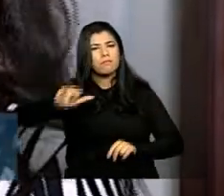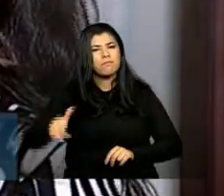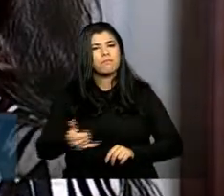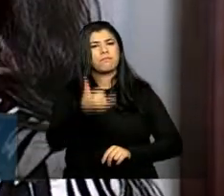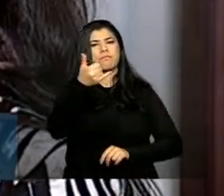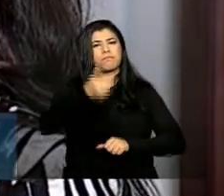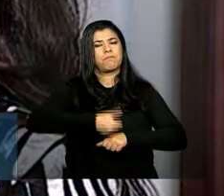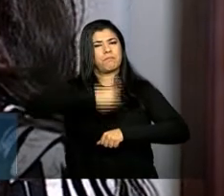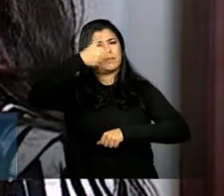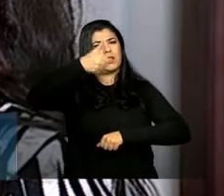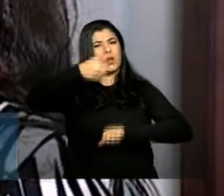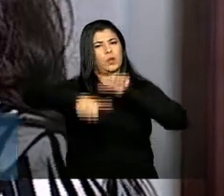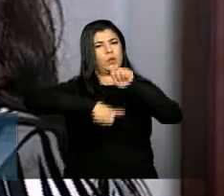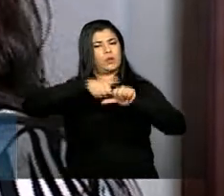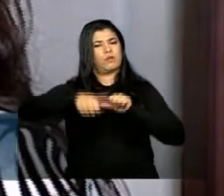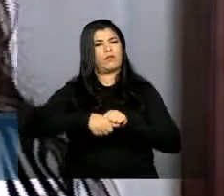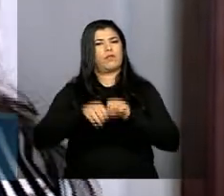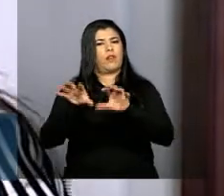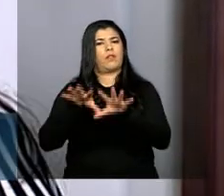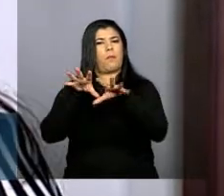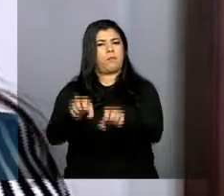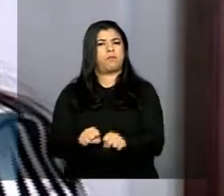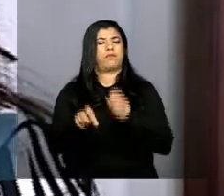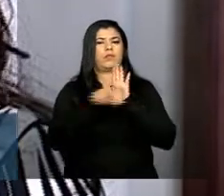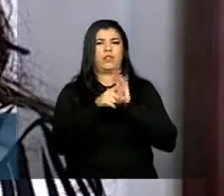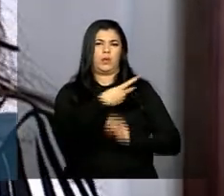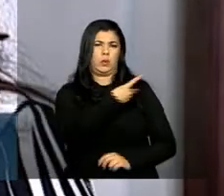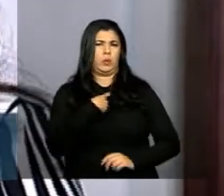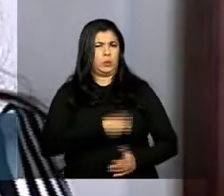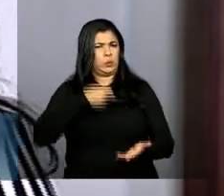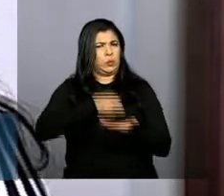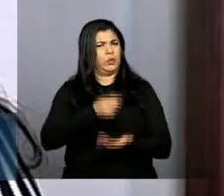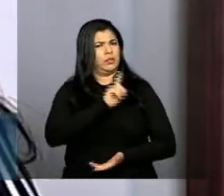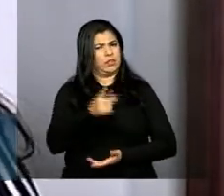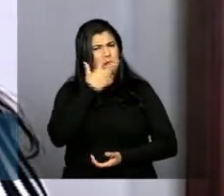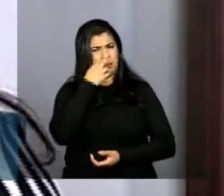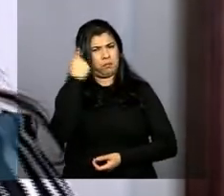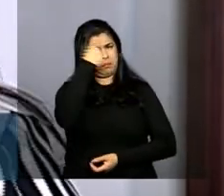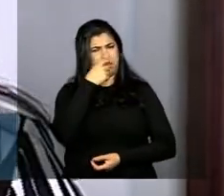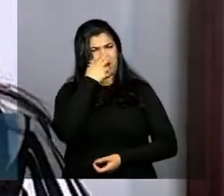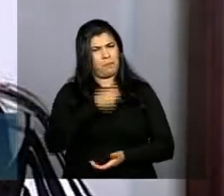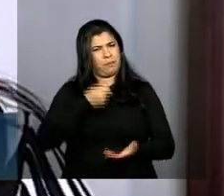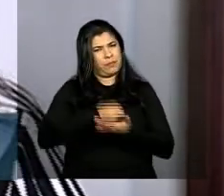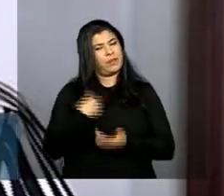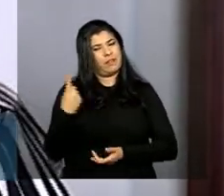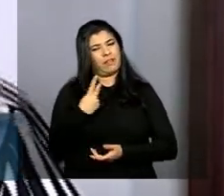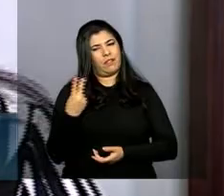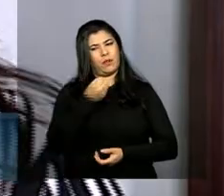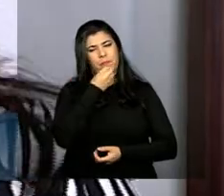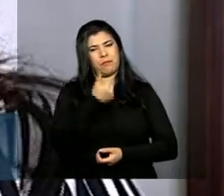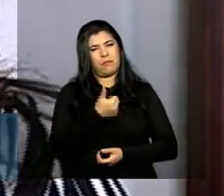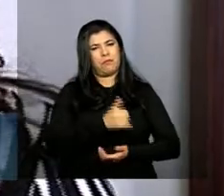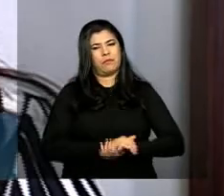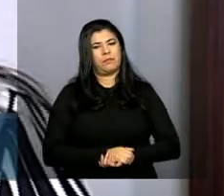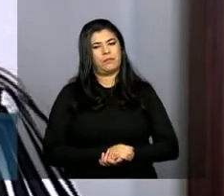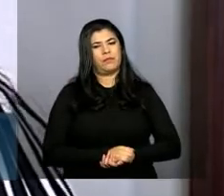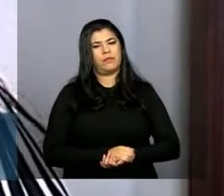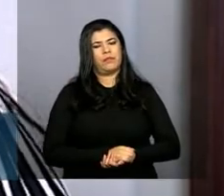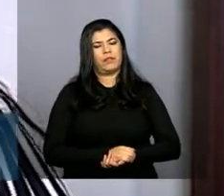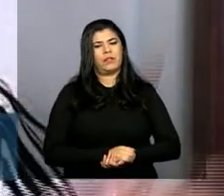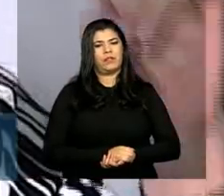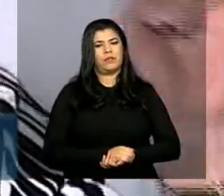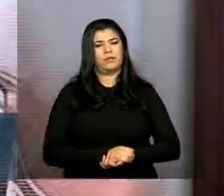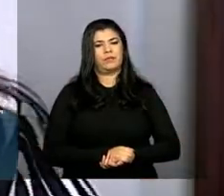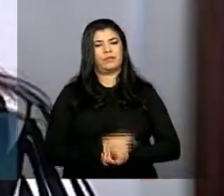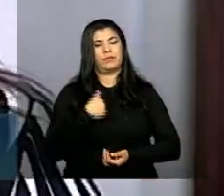e fiquem na legalidade não tem aqui duas carrascas não nós podemos ter carinha de brava mas nós somos boas já graças a